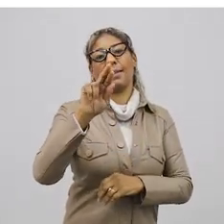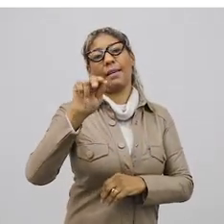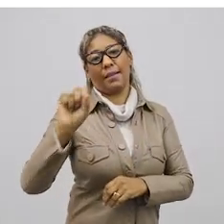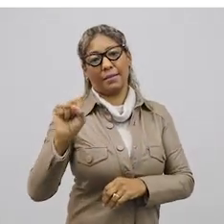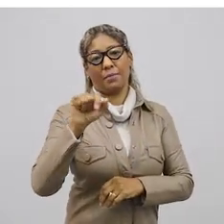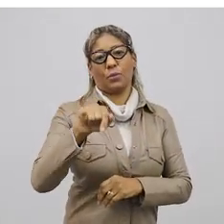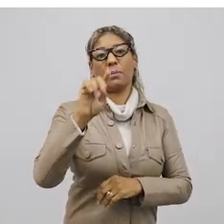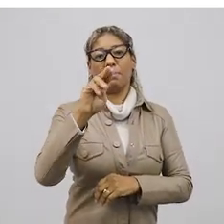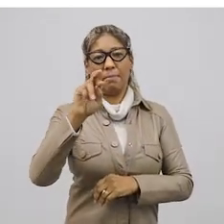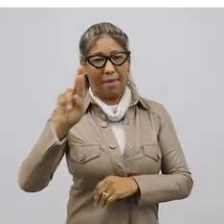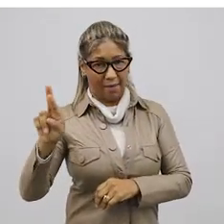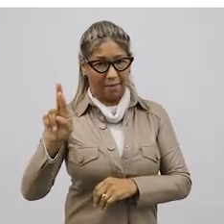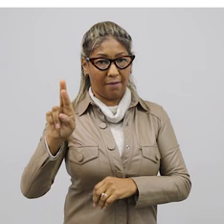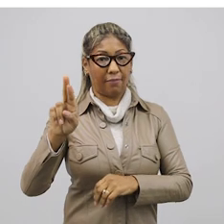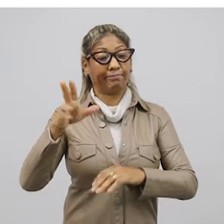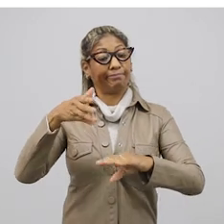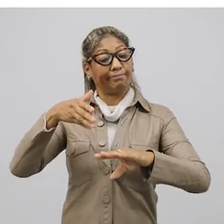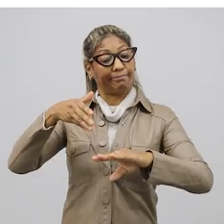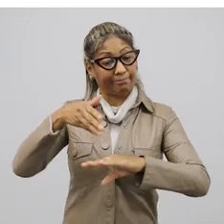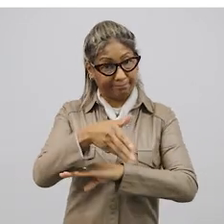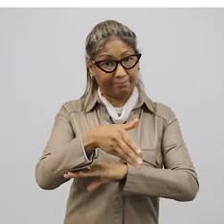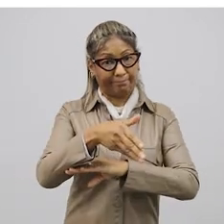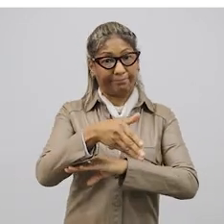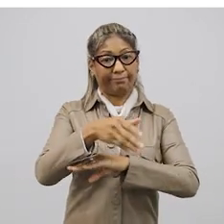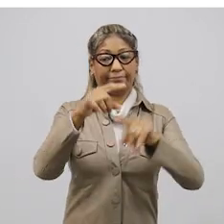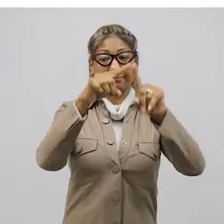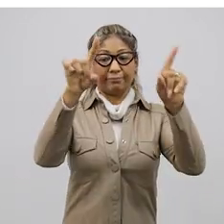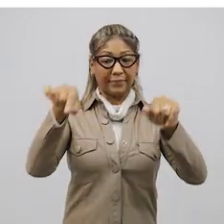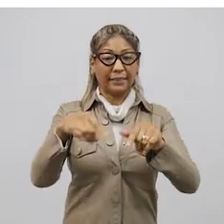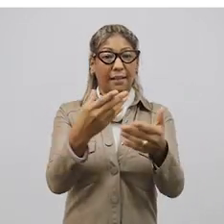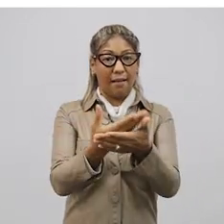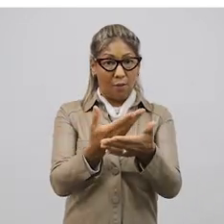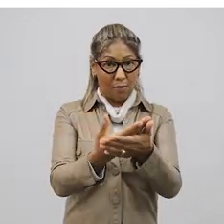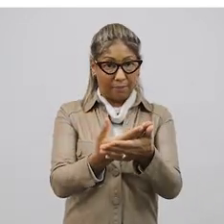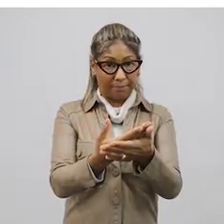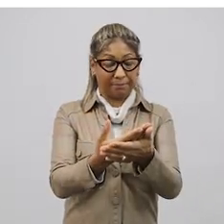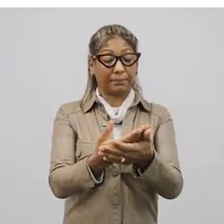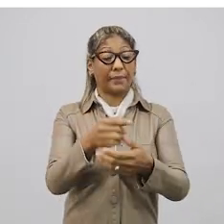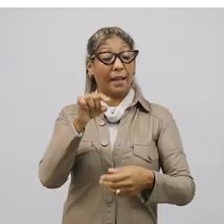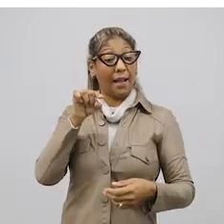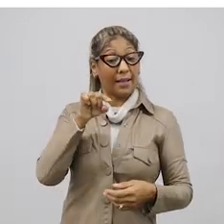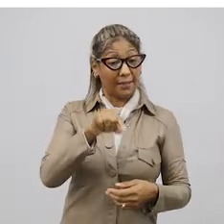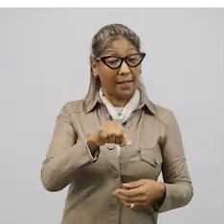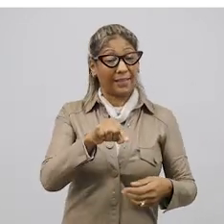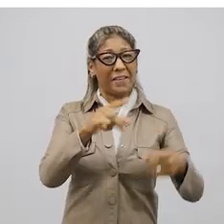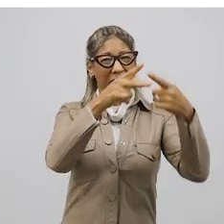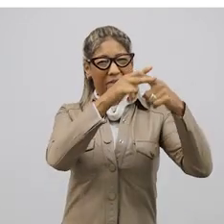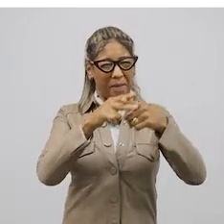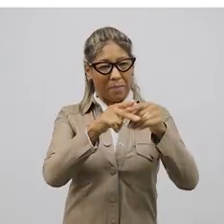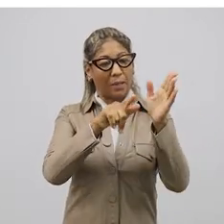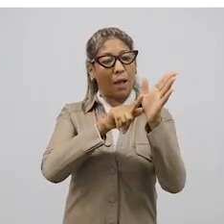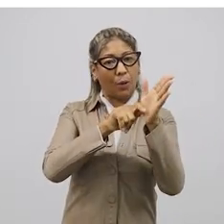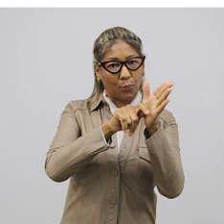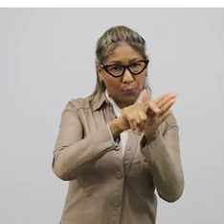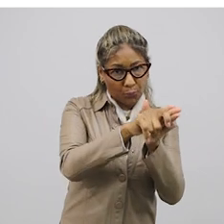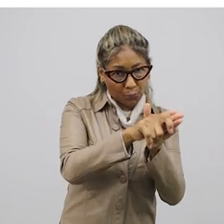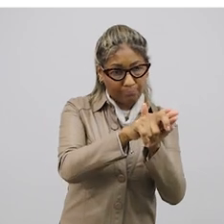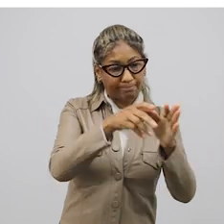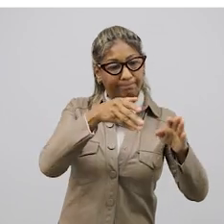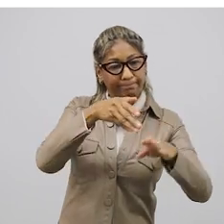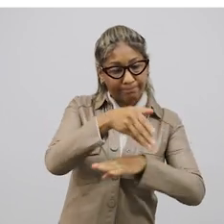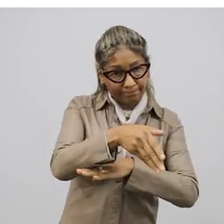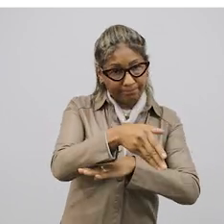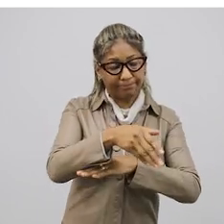.rs.gov.br, que é o que faz o acesso à sua sala de aula. Vai acessar aqui nas ferramentas do Google